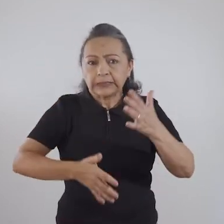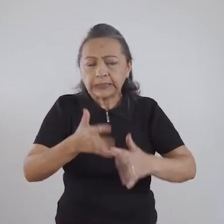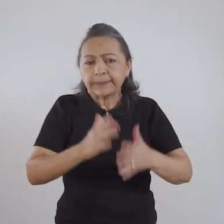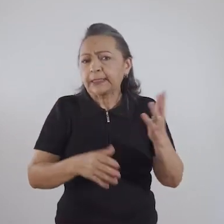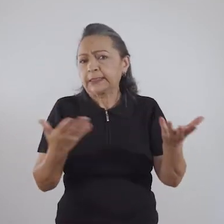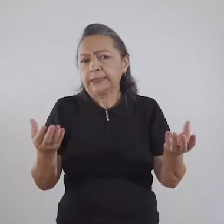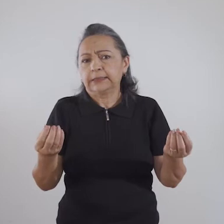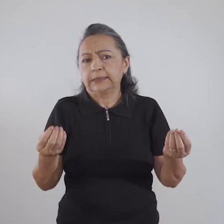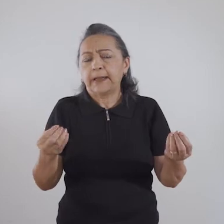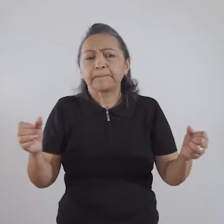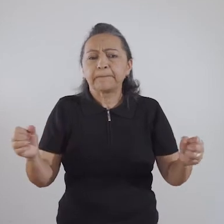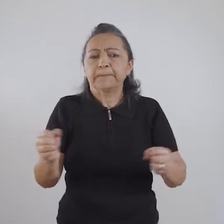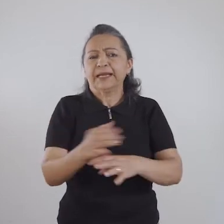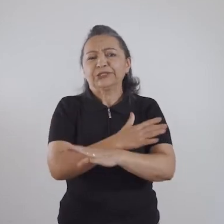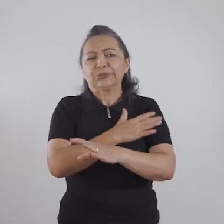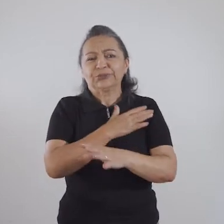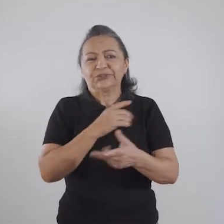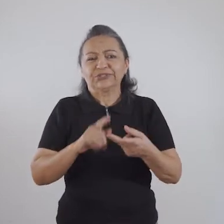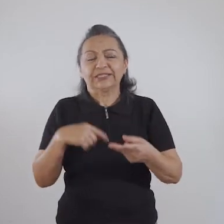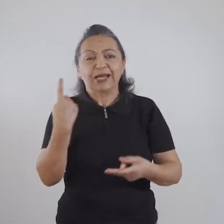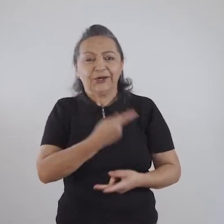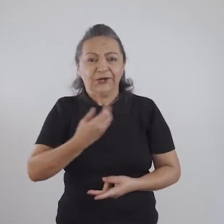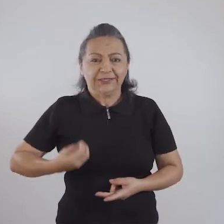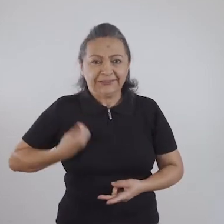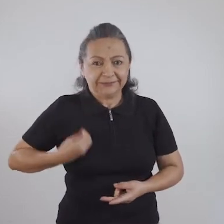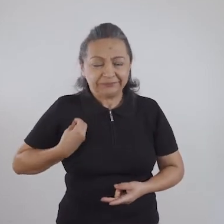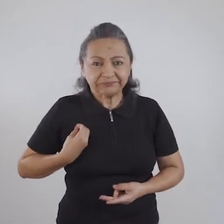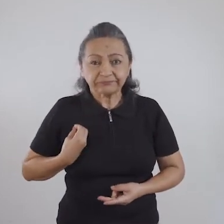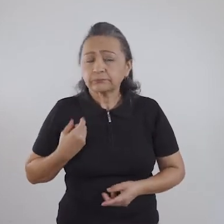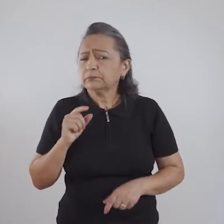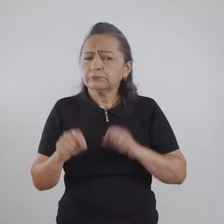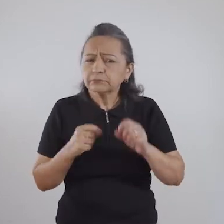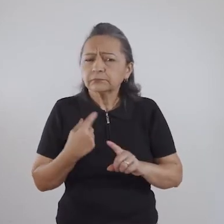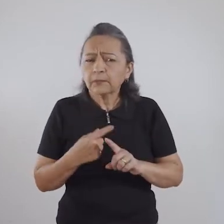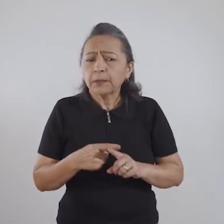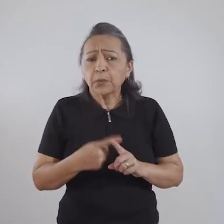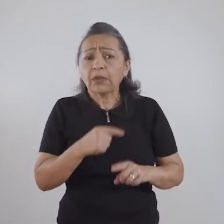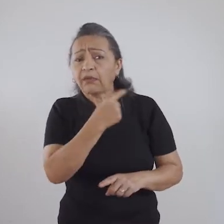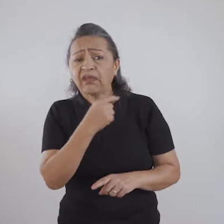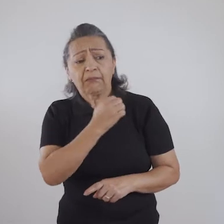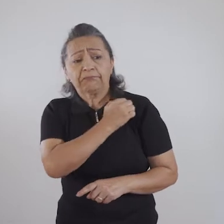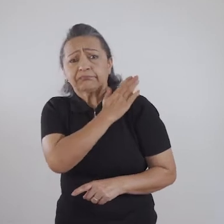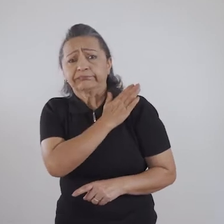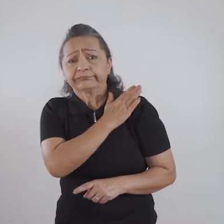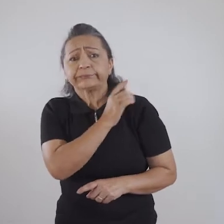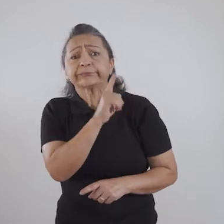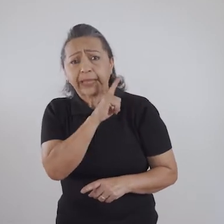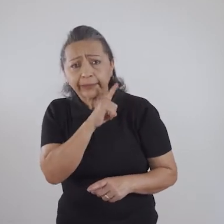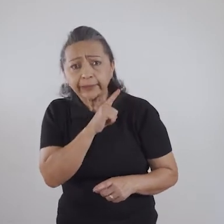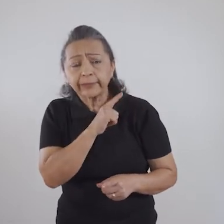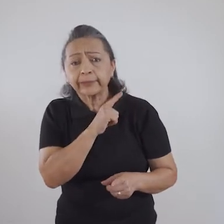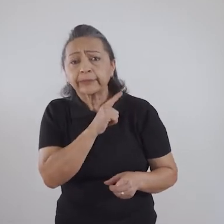inviabilizam, digamos assim, a plenitude da nossa vida. Por quê? Porque o